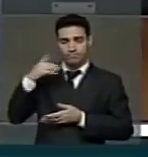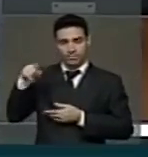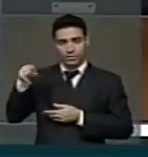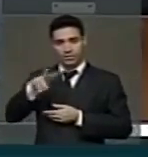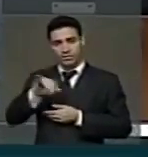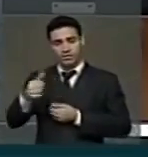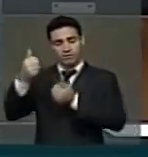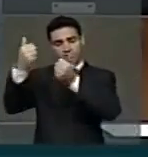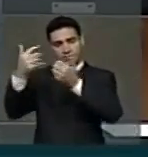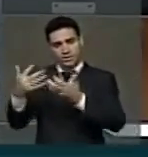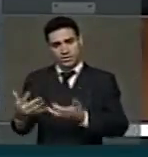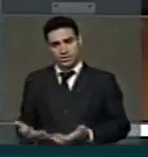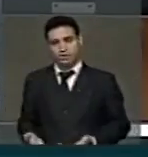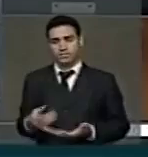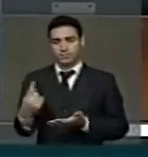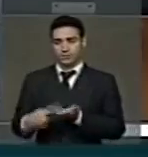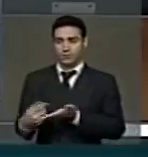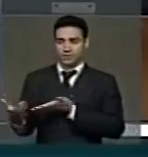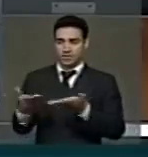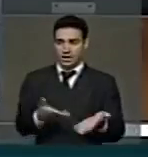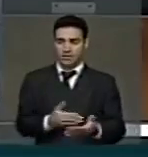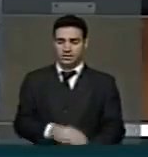convidado.